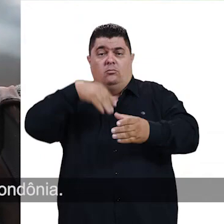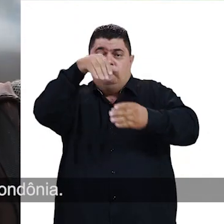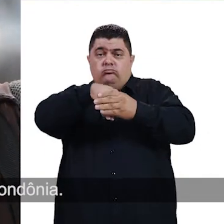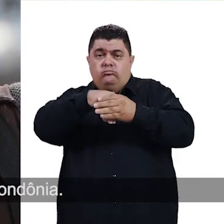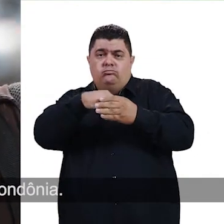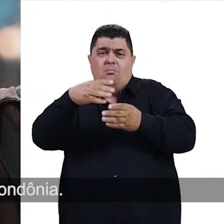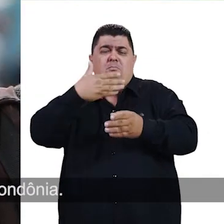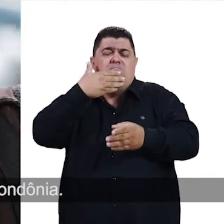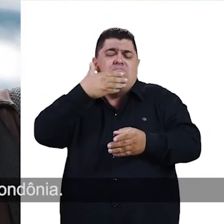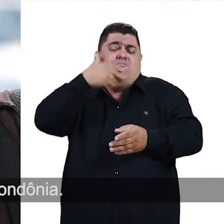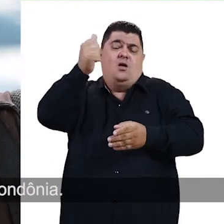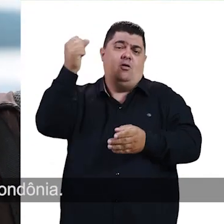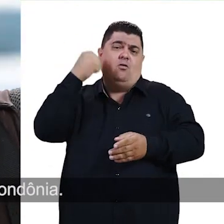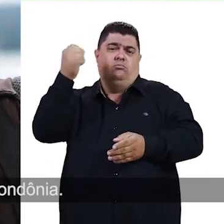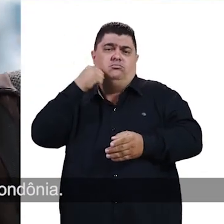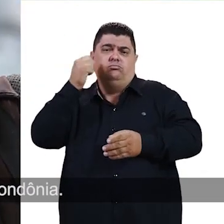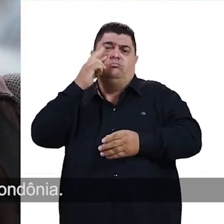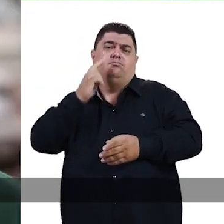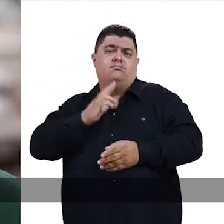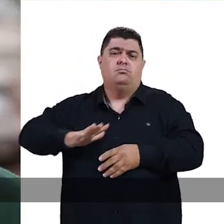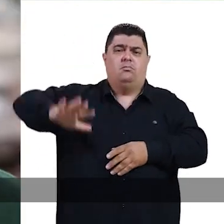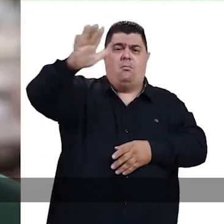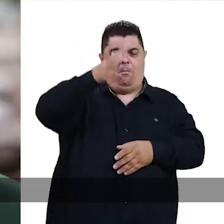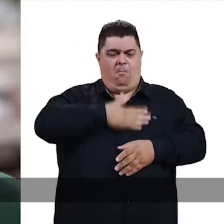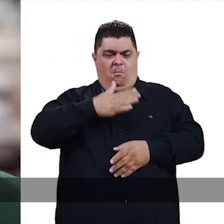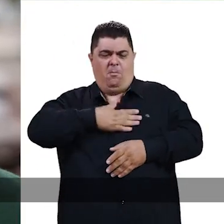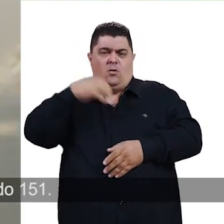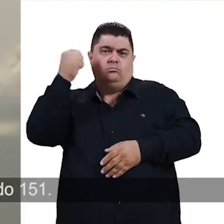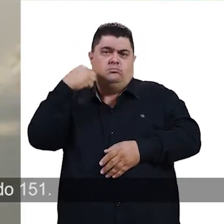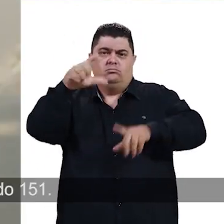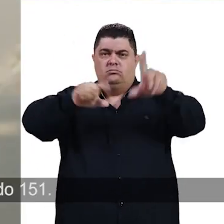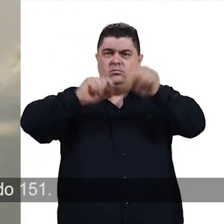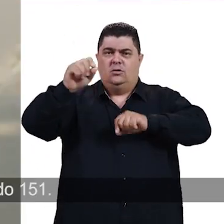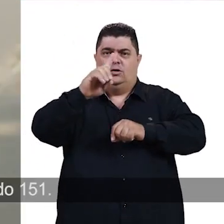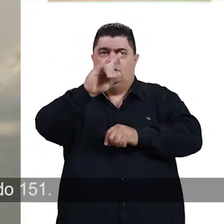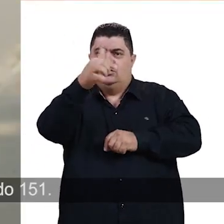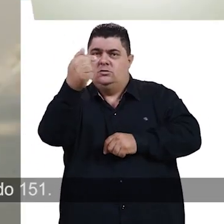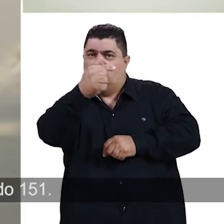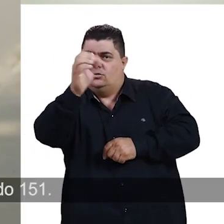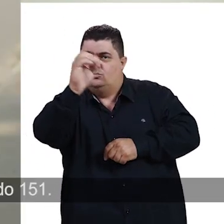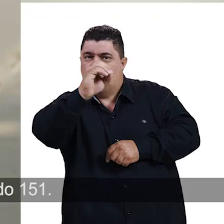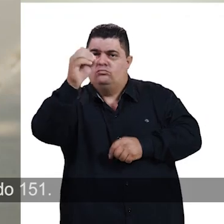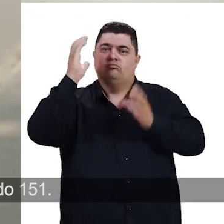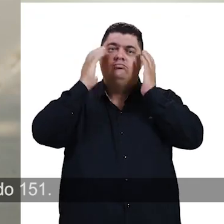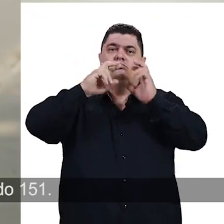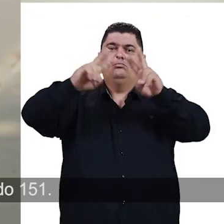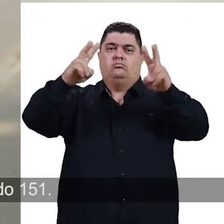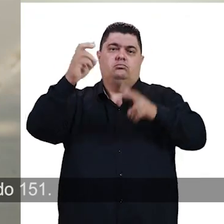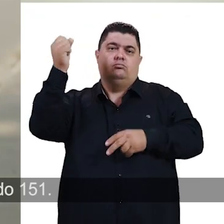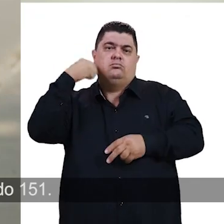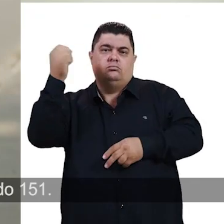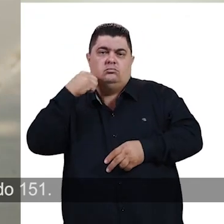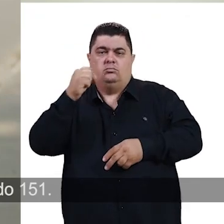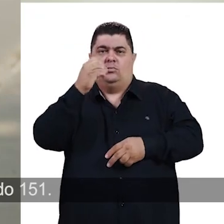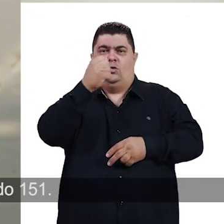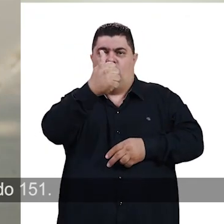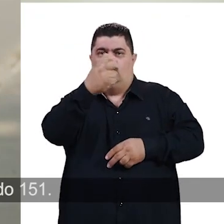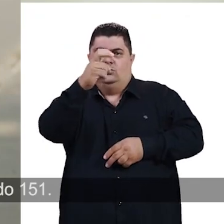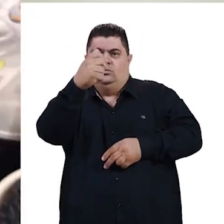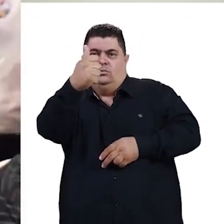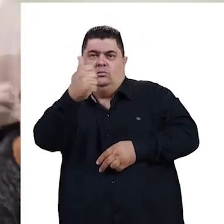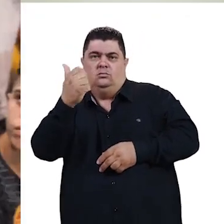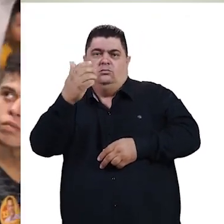Volte Raupe, é o melhor senador do estado de Rondônia. Raupe é meu senador. No dia 7 de outubro, vote Raupe para o Senado